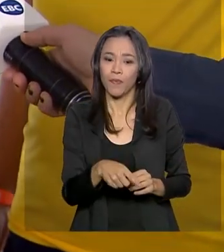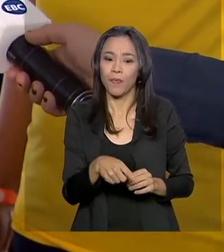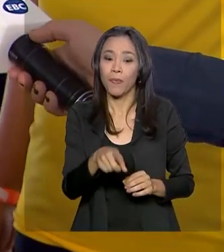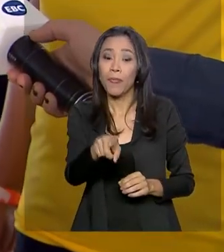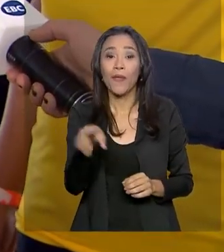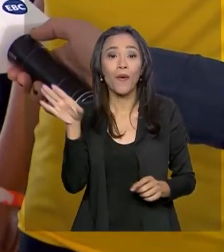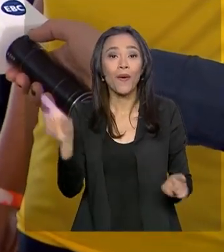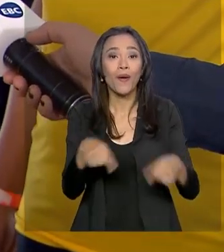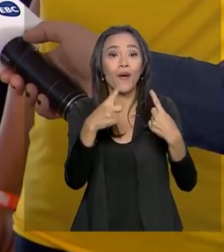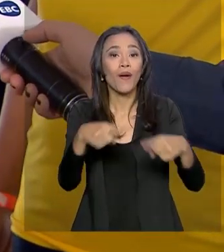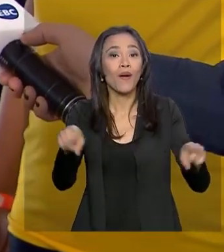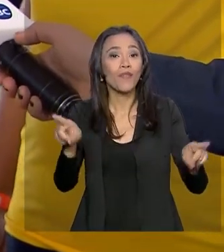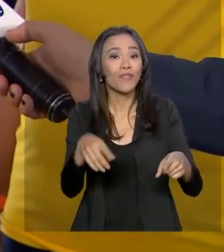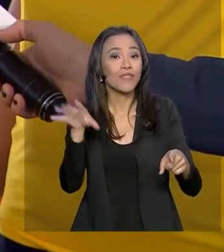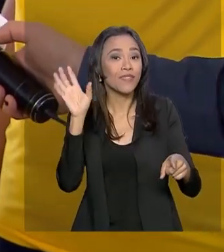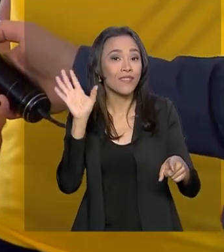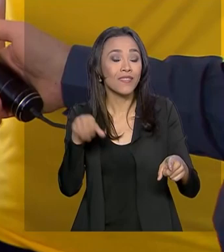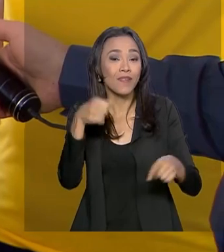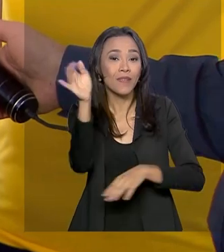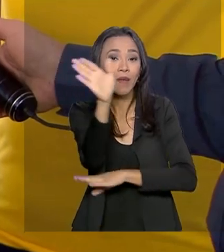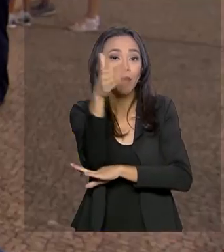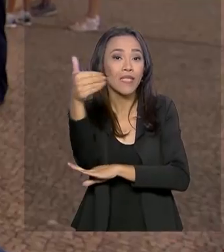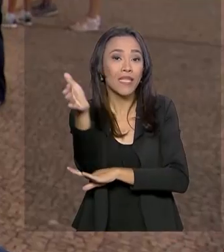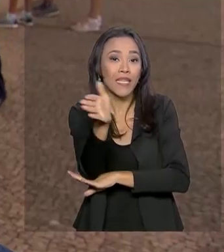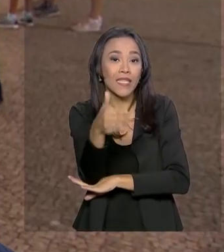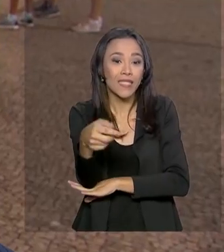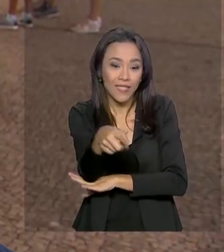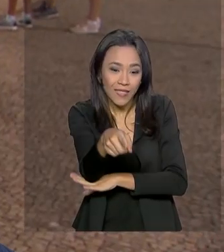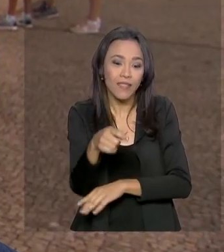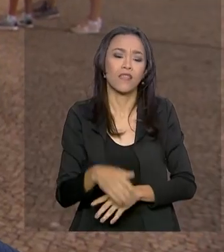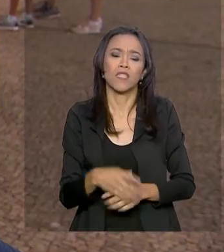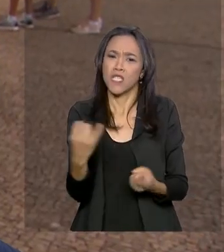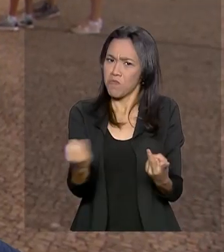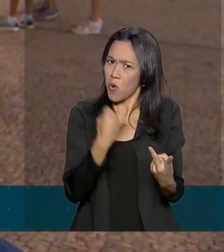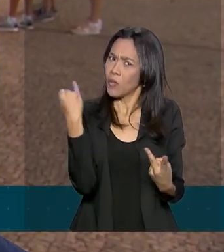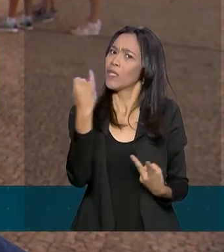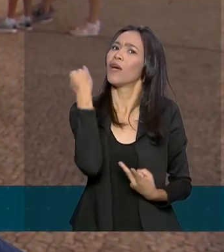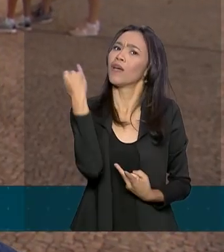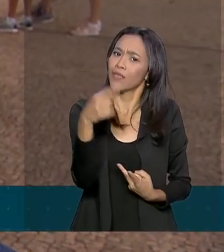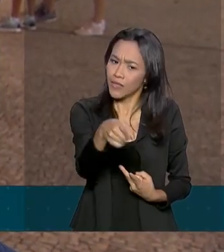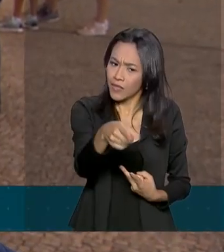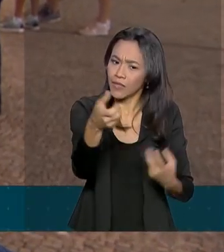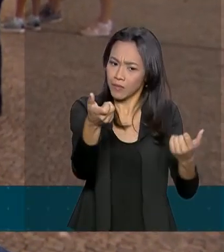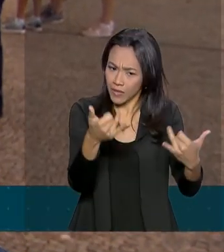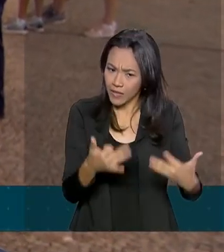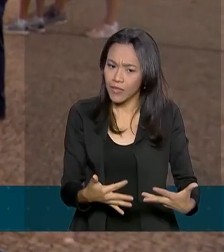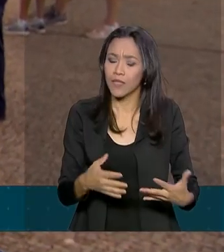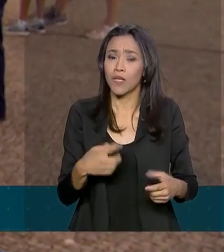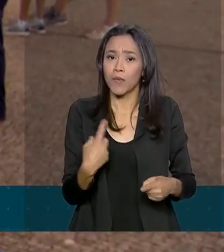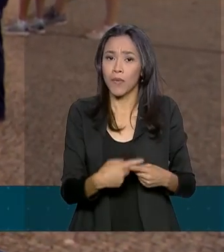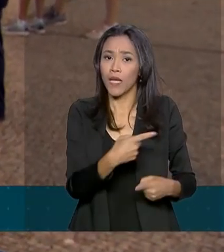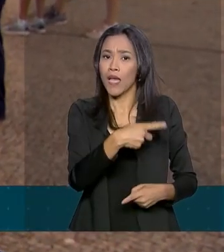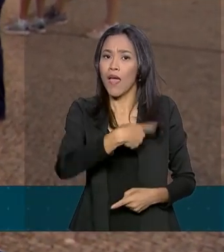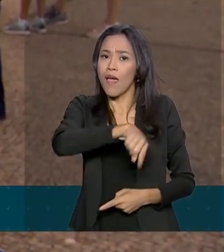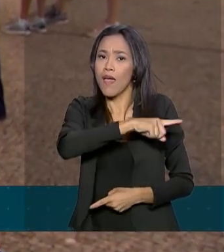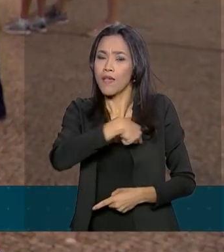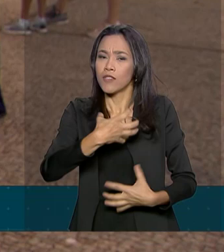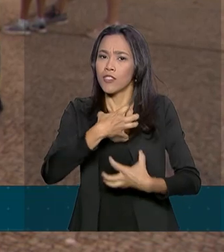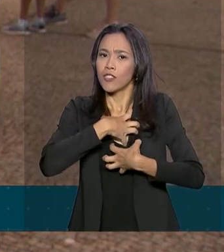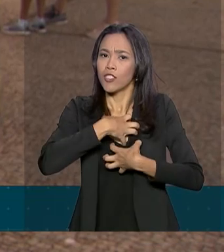muito importante porque faz elas sentirem